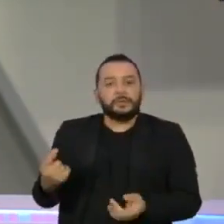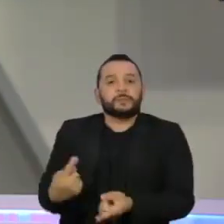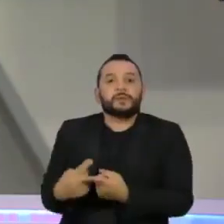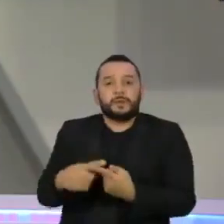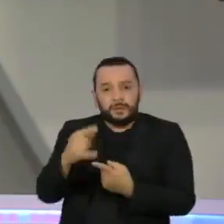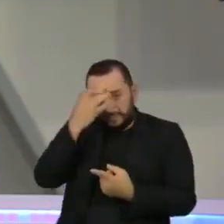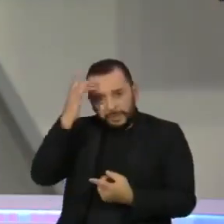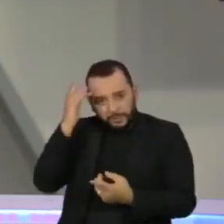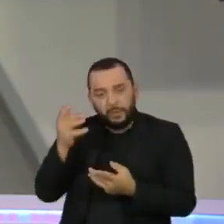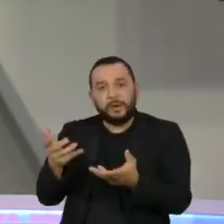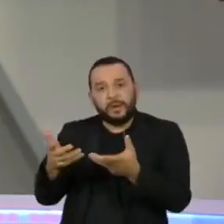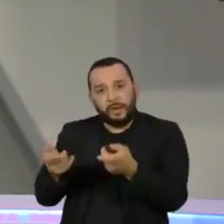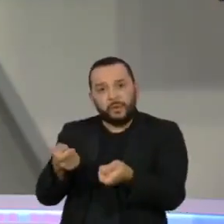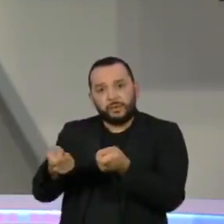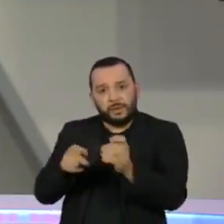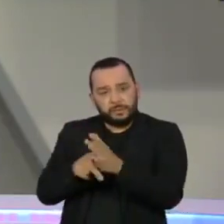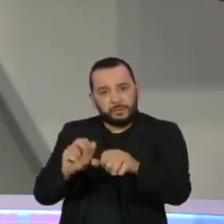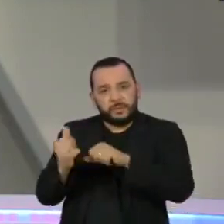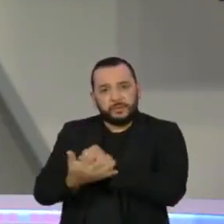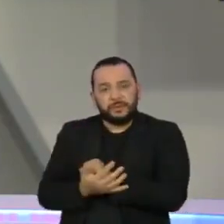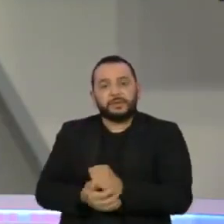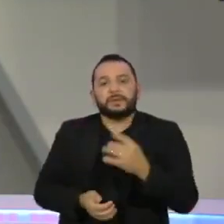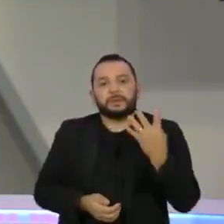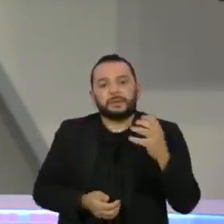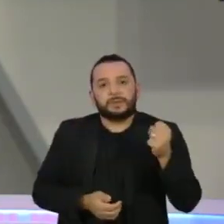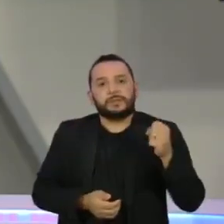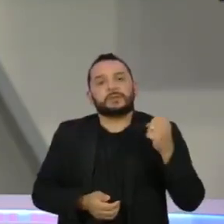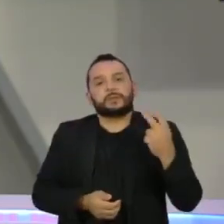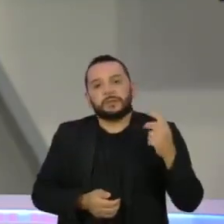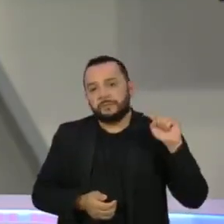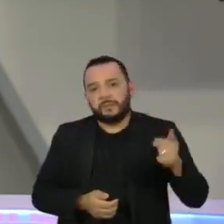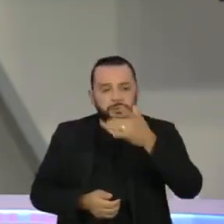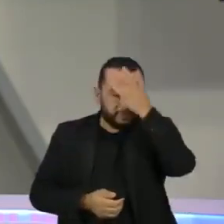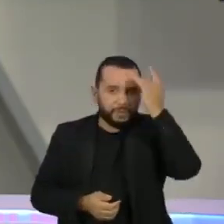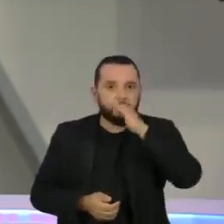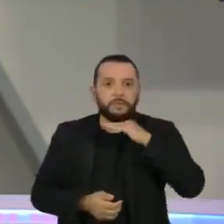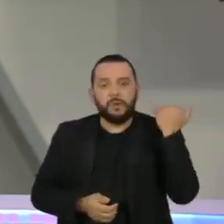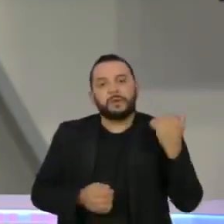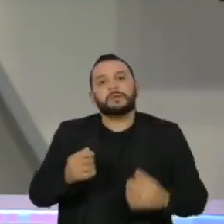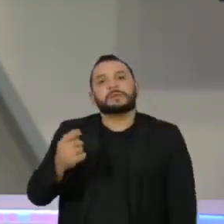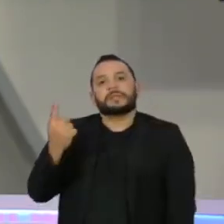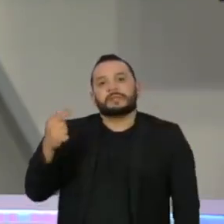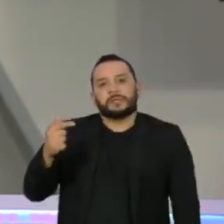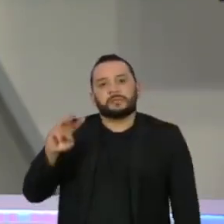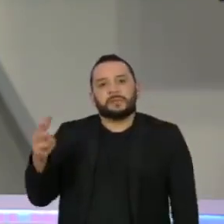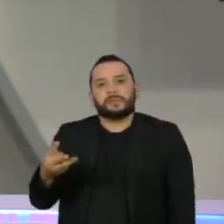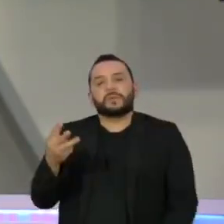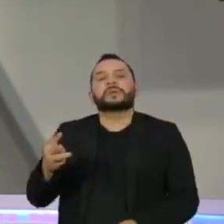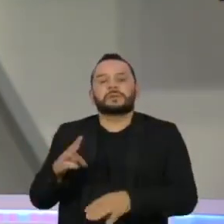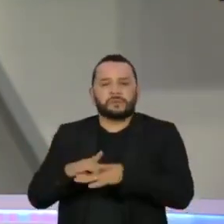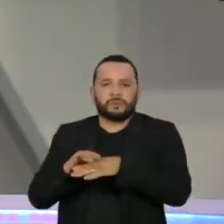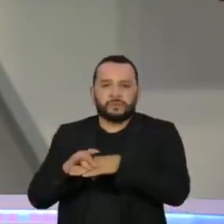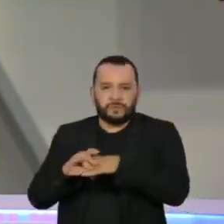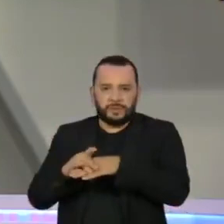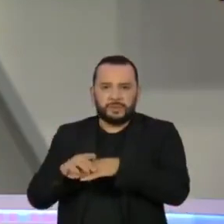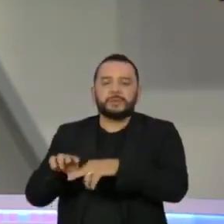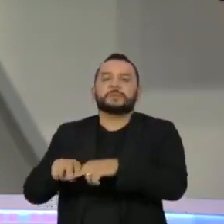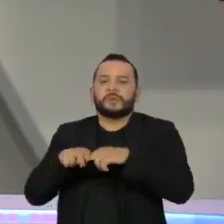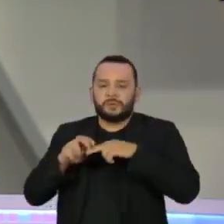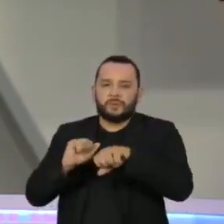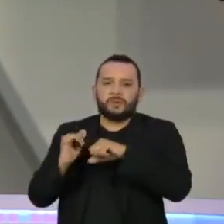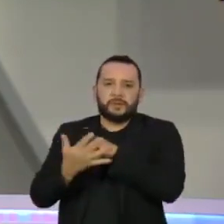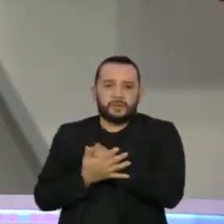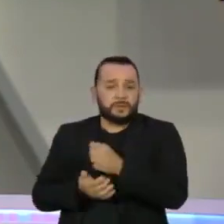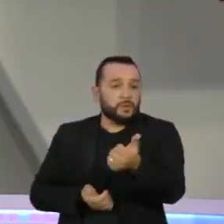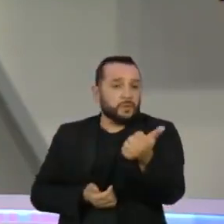pandemia. Com 482 mil brasileiros mortos e outros 17 milhões de doentes pela Covid-19, sem falarem